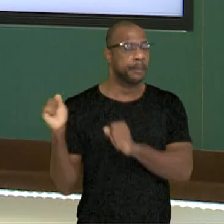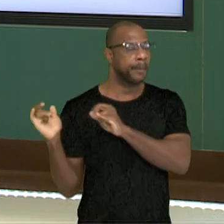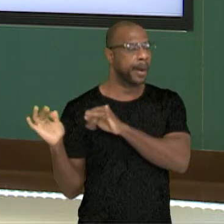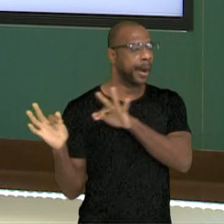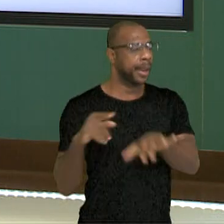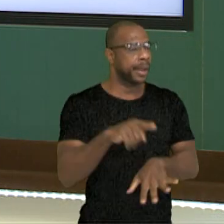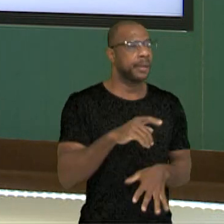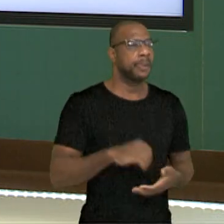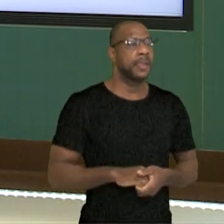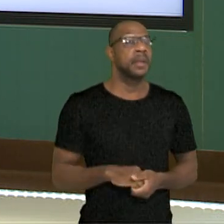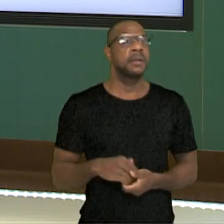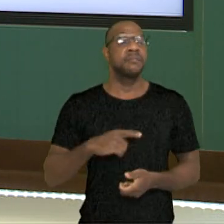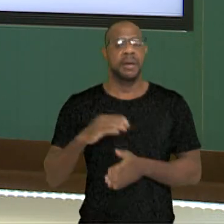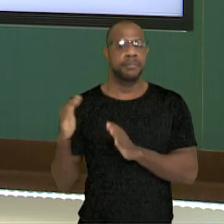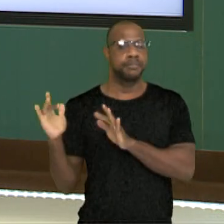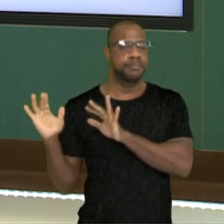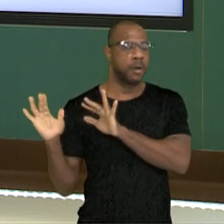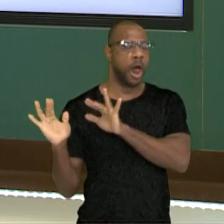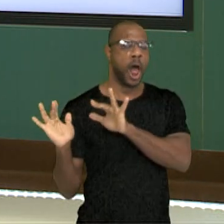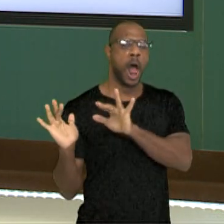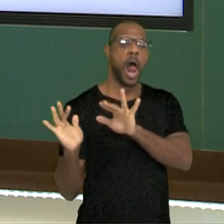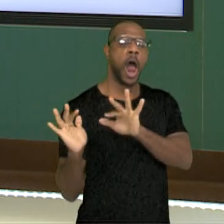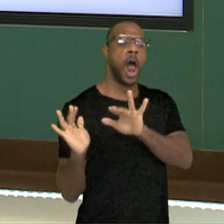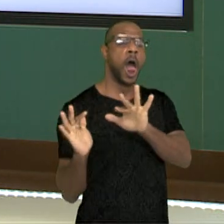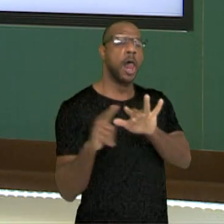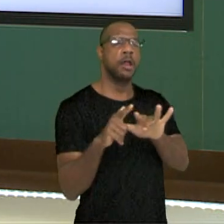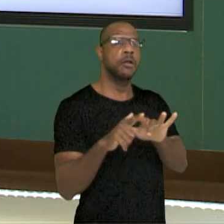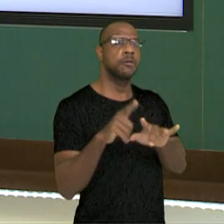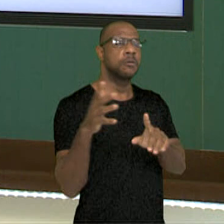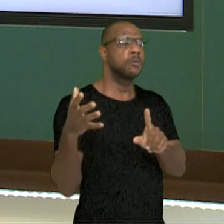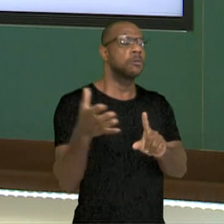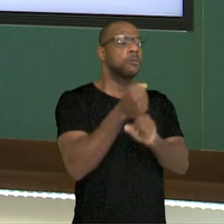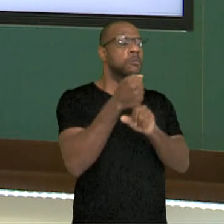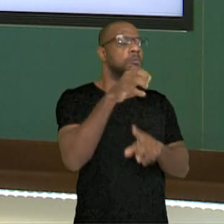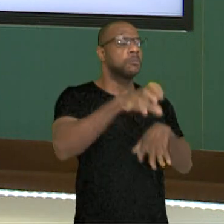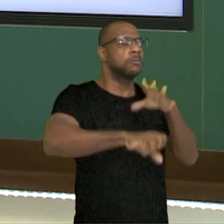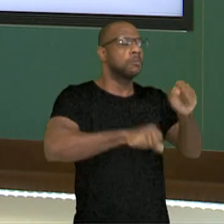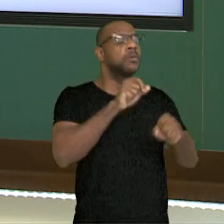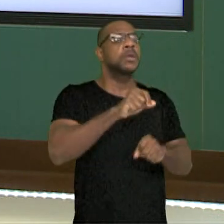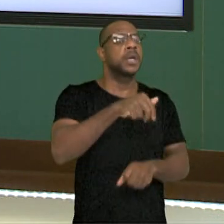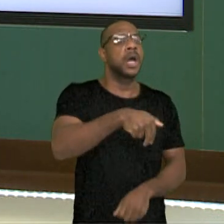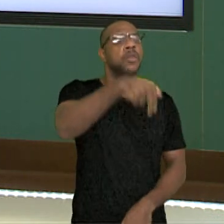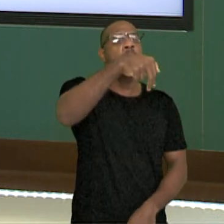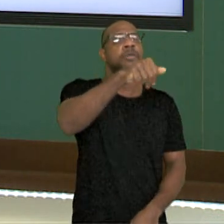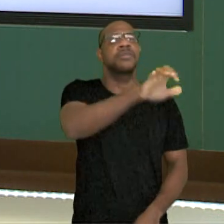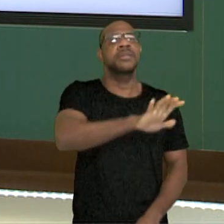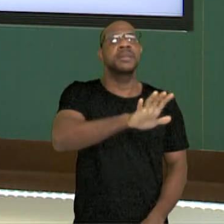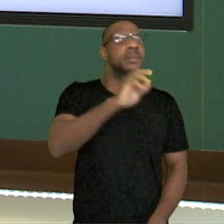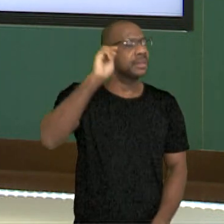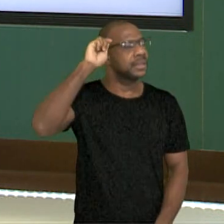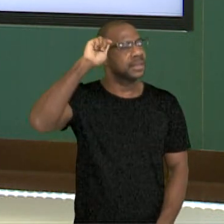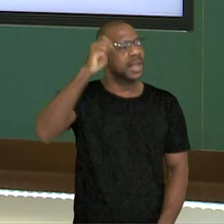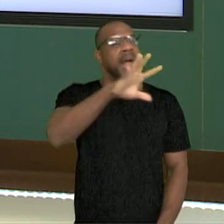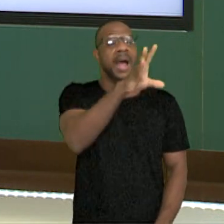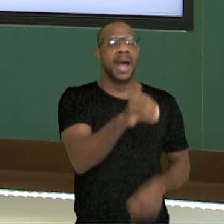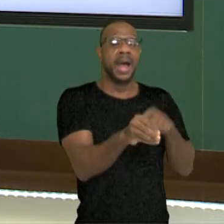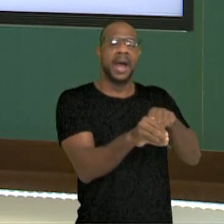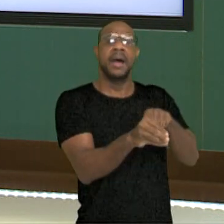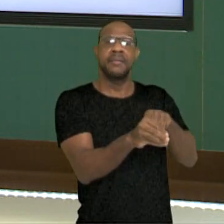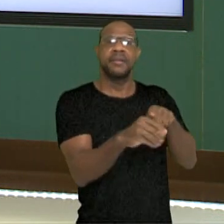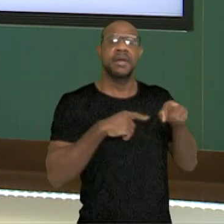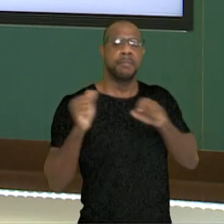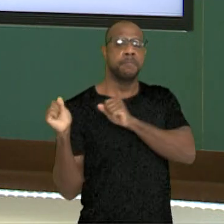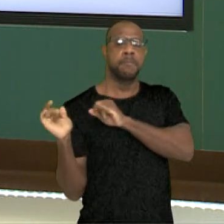pela Galha, atravessando a Península Ibérica e conquistando o norte da África. Então, eles vão penetrar no Império Romano, aqui, né? A